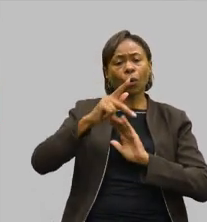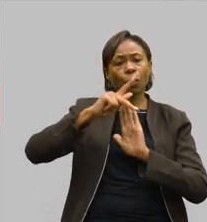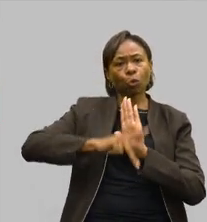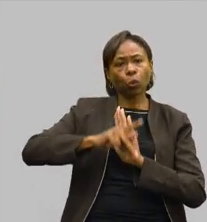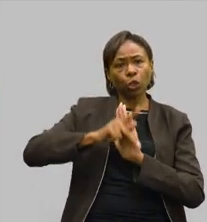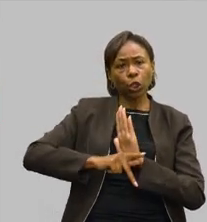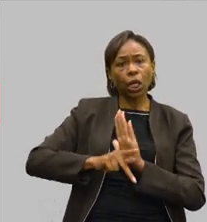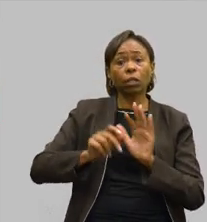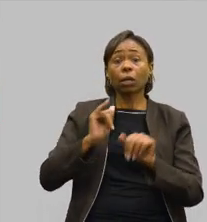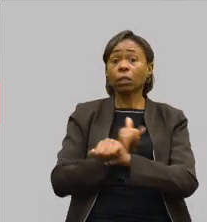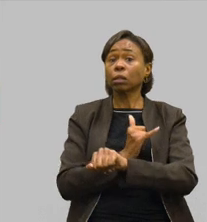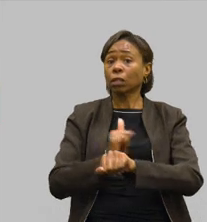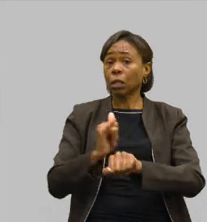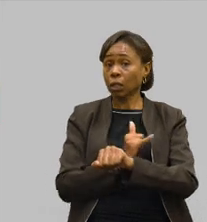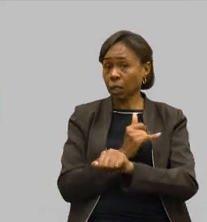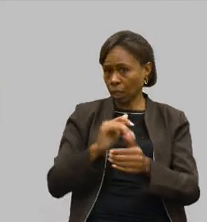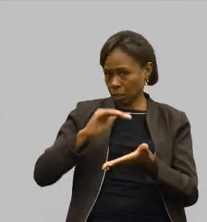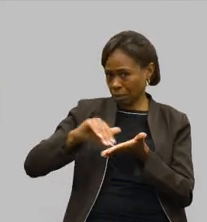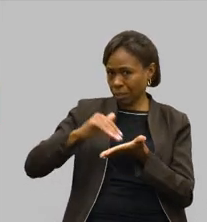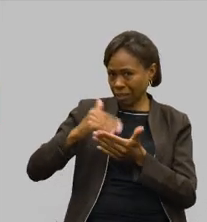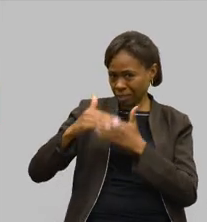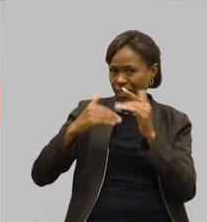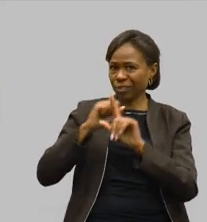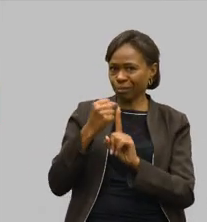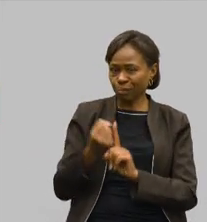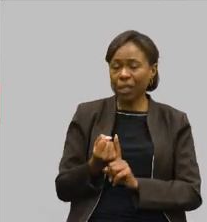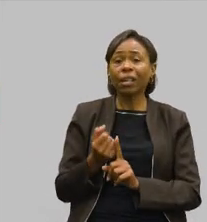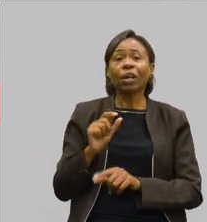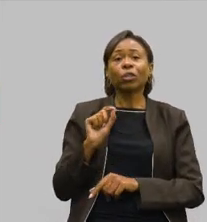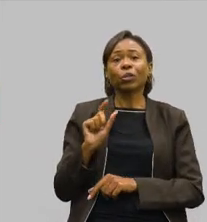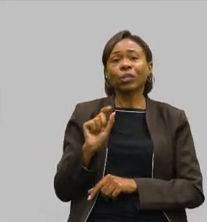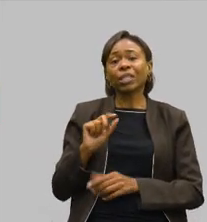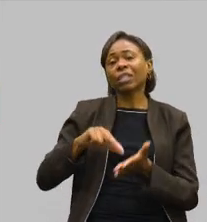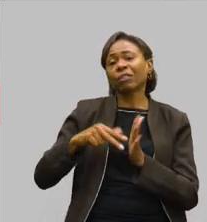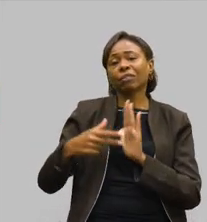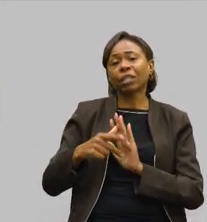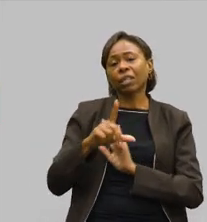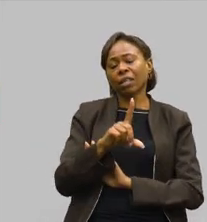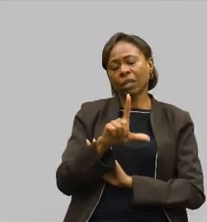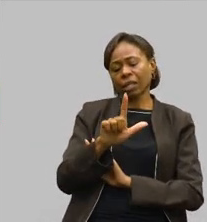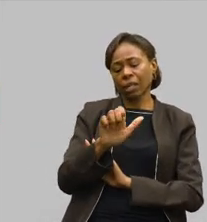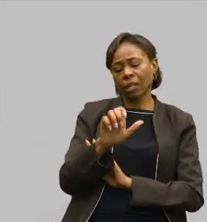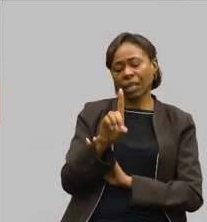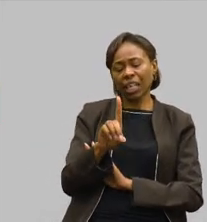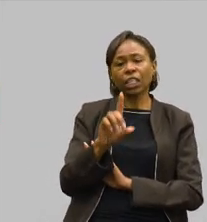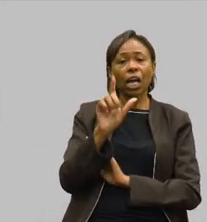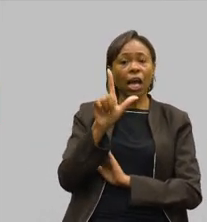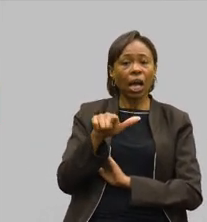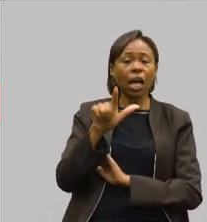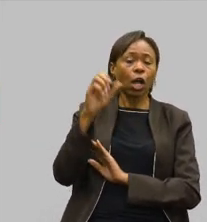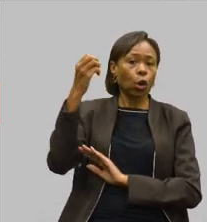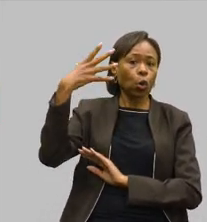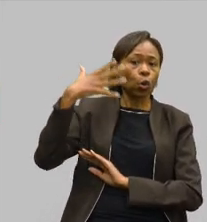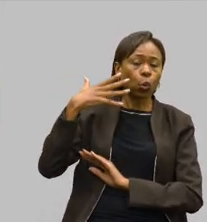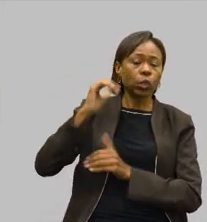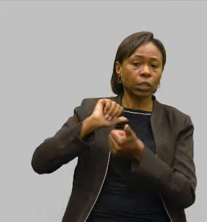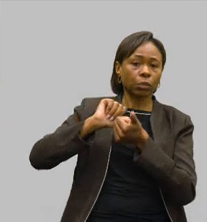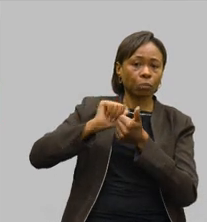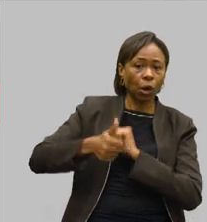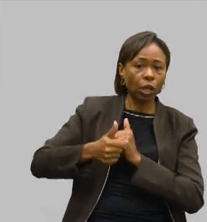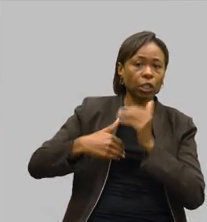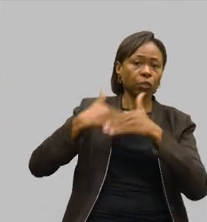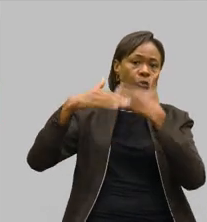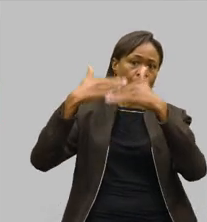estratégico da pasta da CEDESE, que significa que o LED assigla Luz Esporte de Desenvolvimento, em que 19